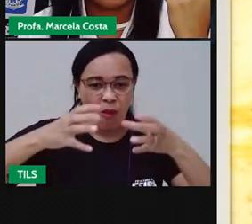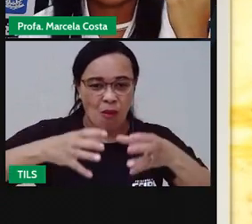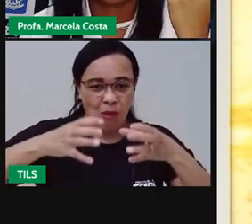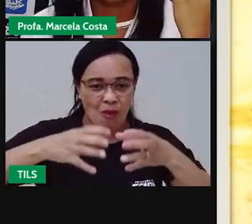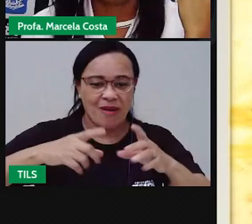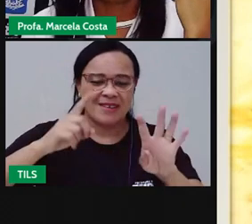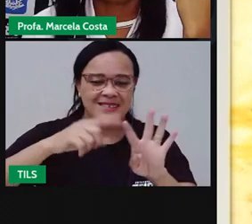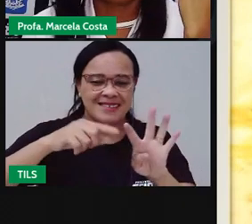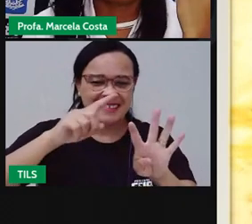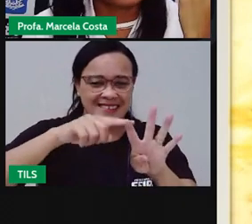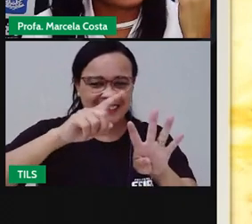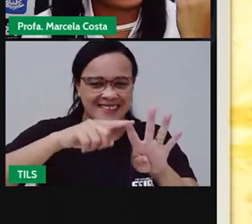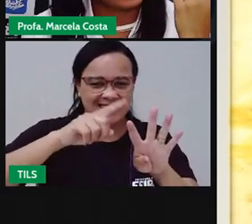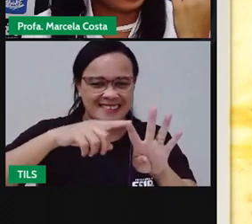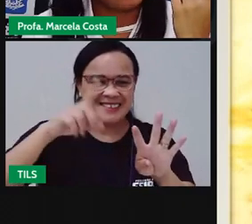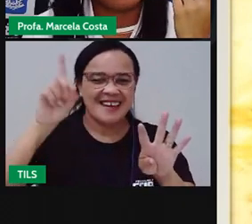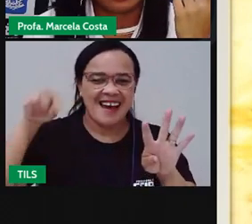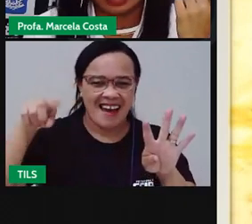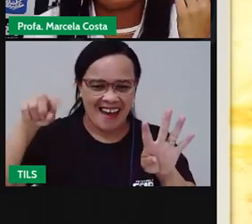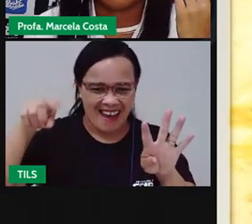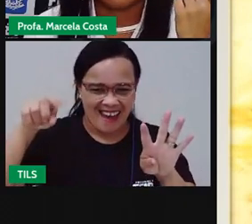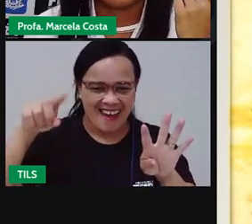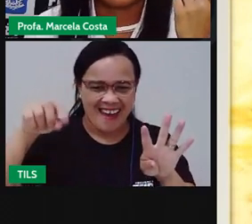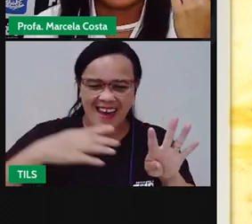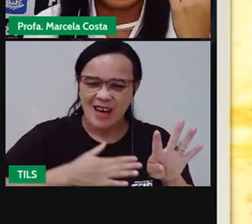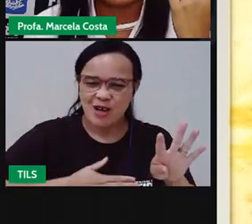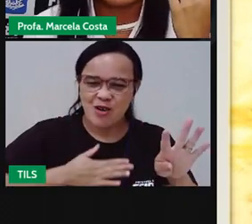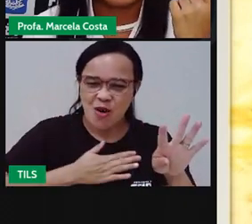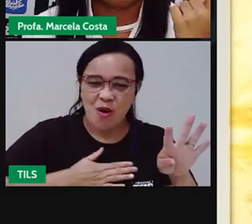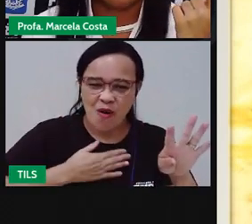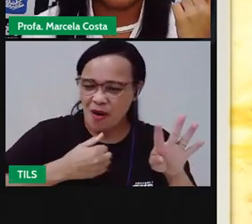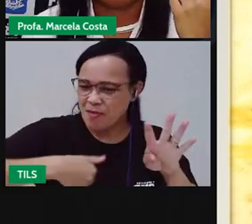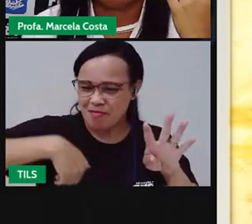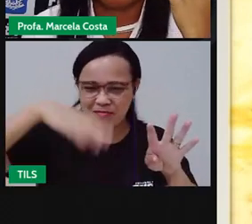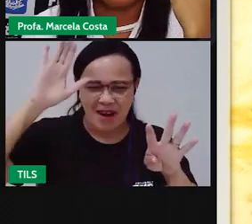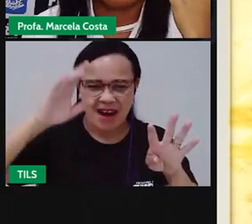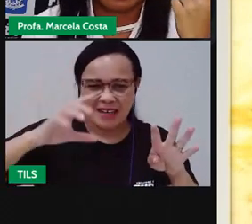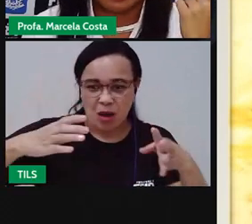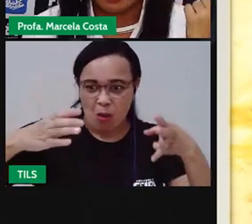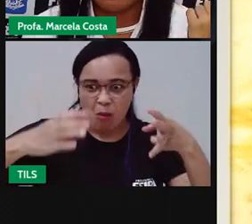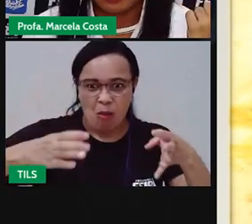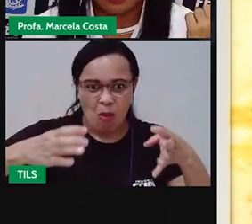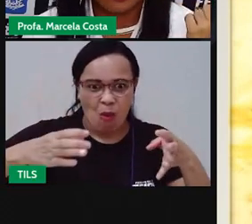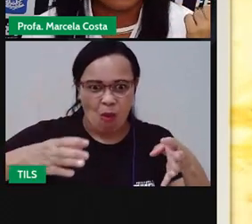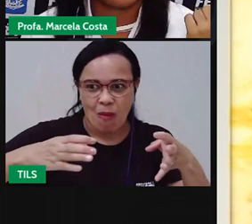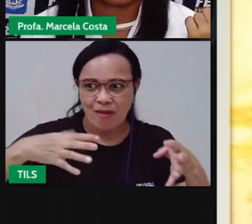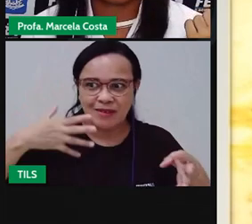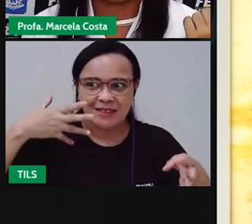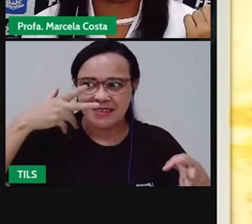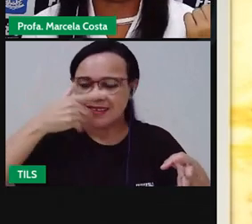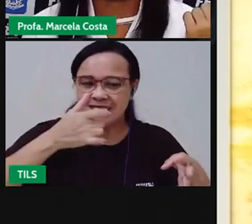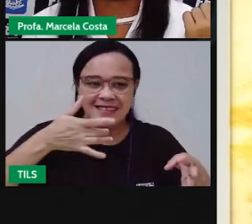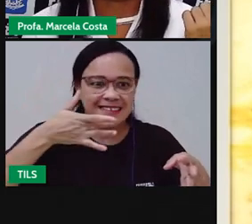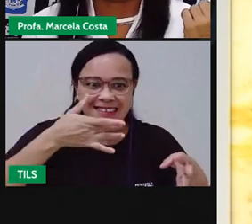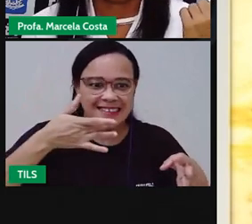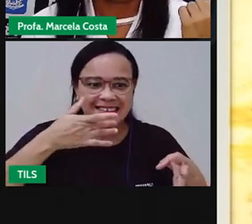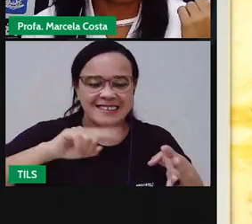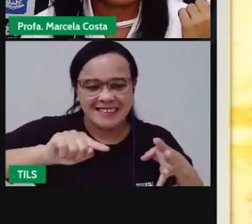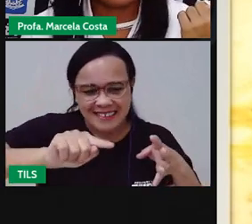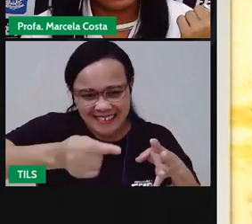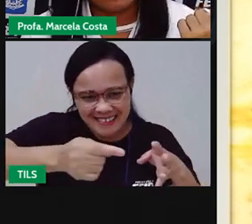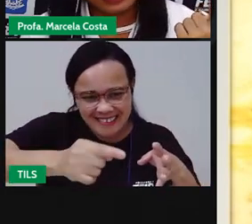Realmente, o meu maior prazer é furar bolos. Aqueles bolos maravilhosos de creme.